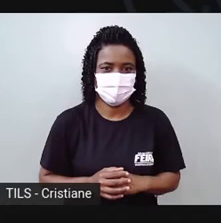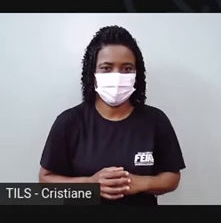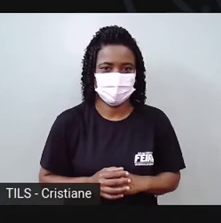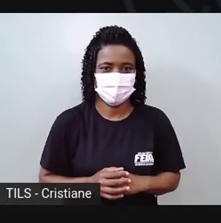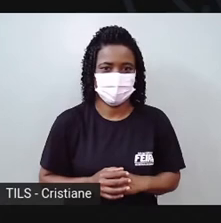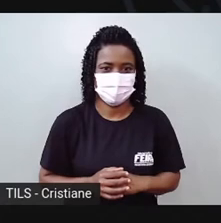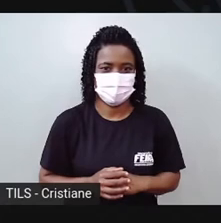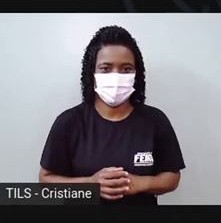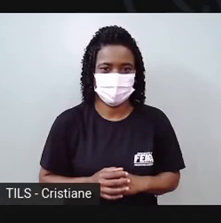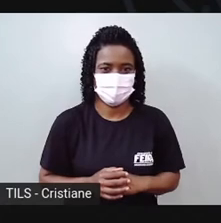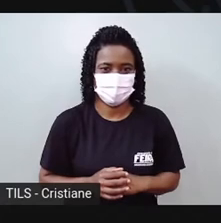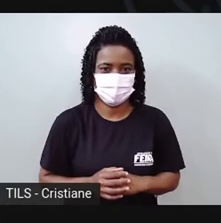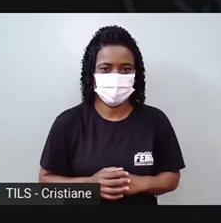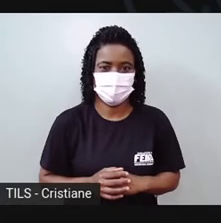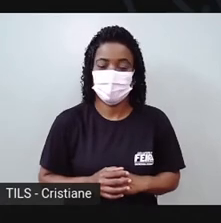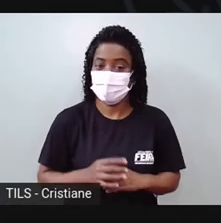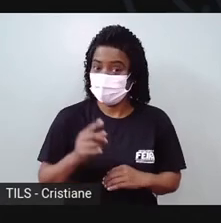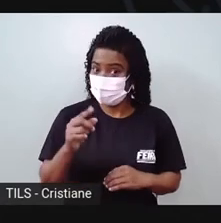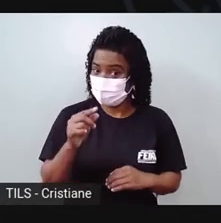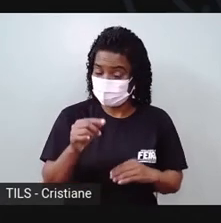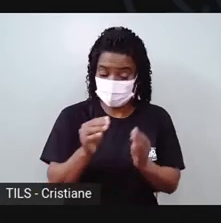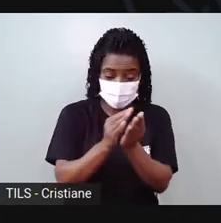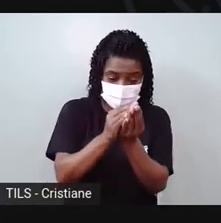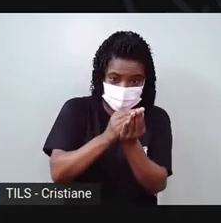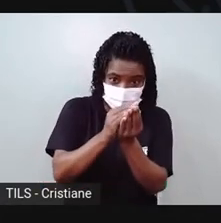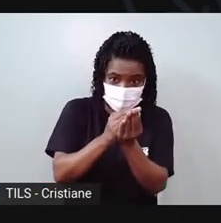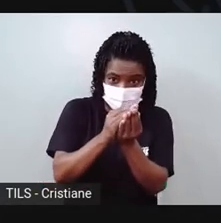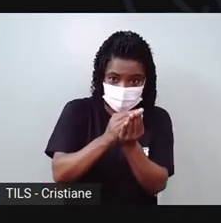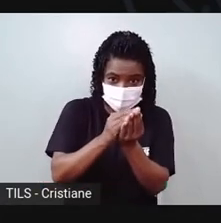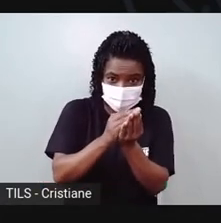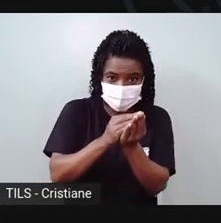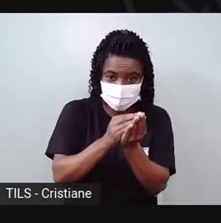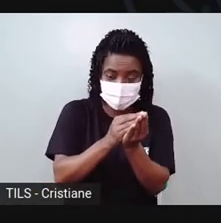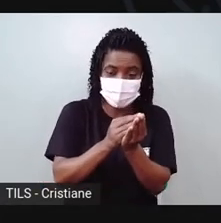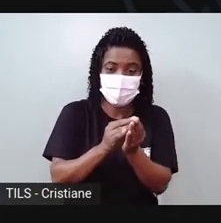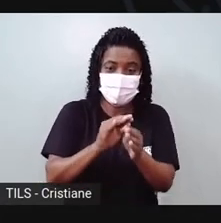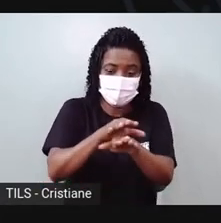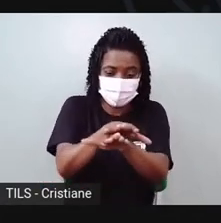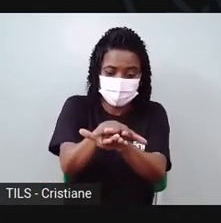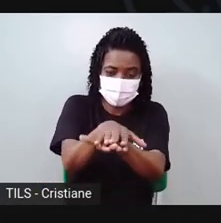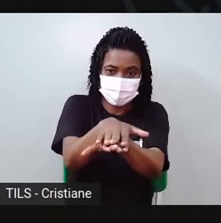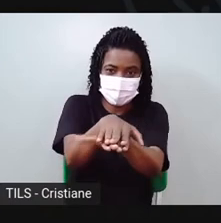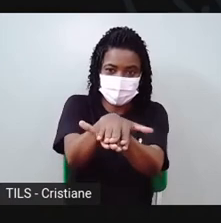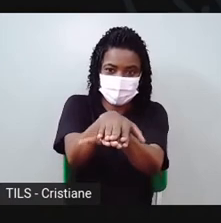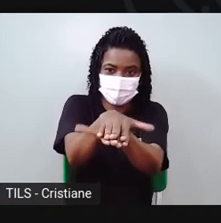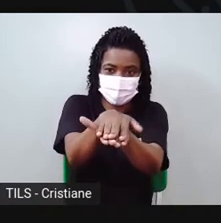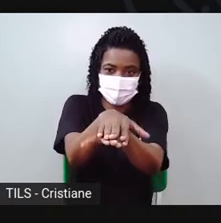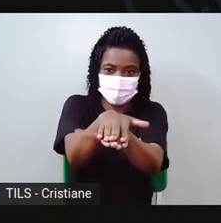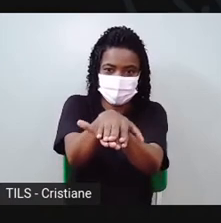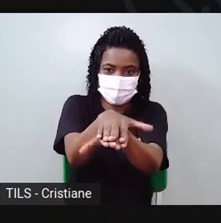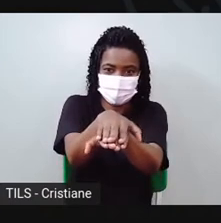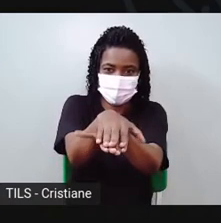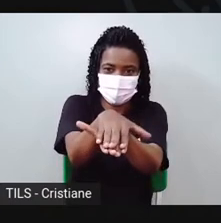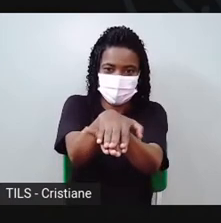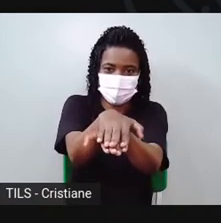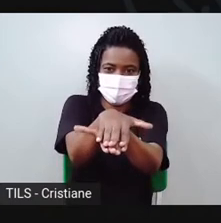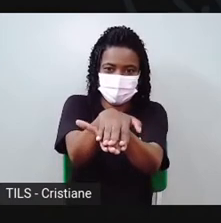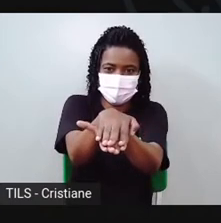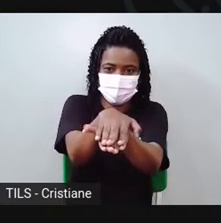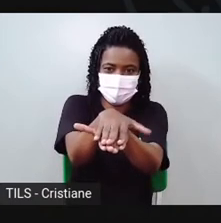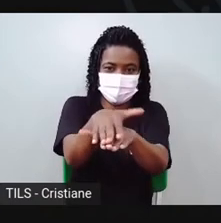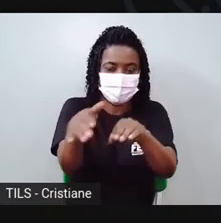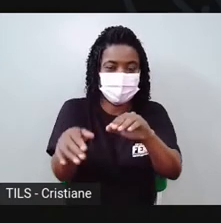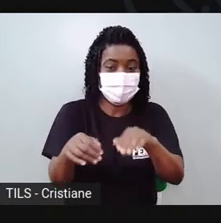bolinha para a perna, para a outra perna, para a mãozinha,